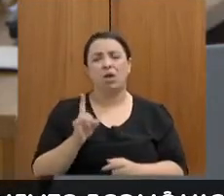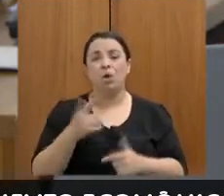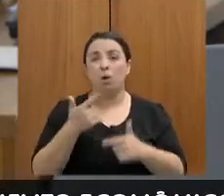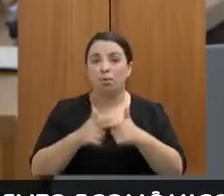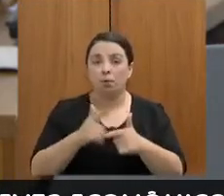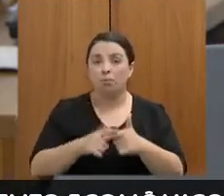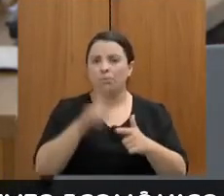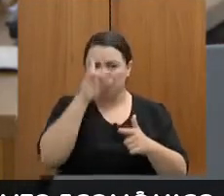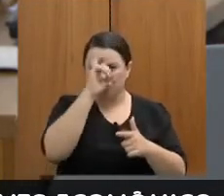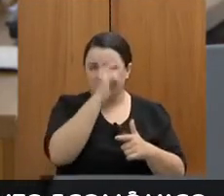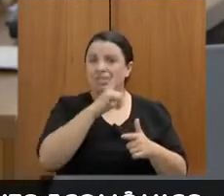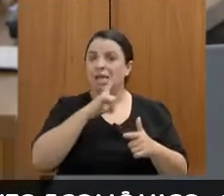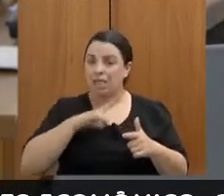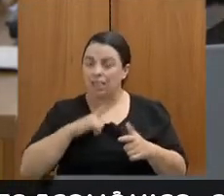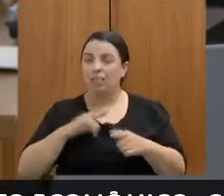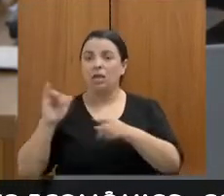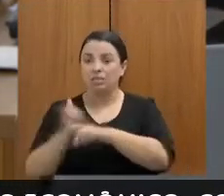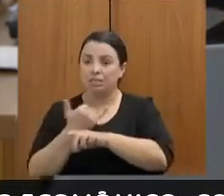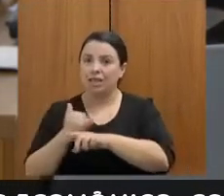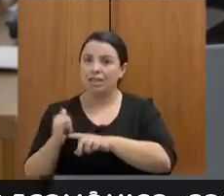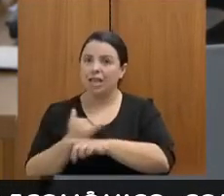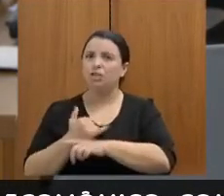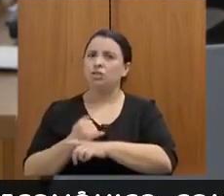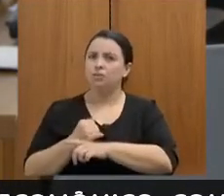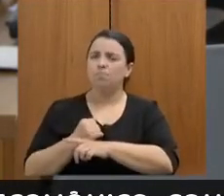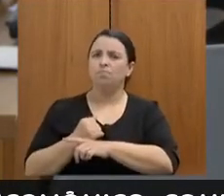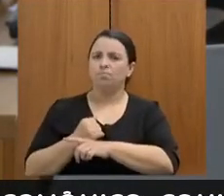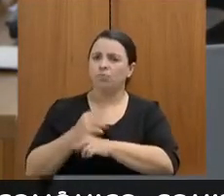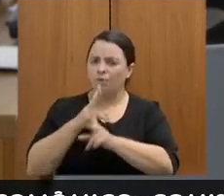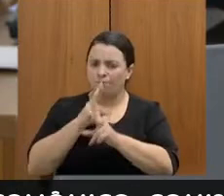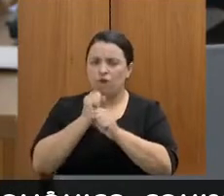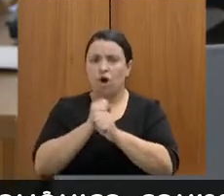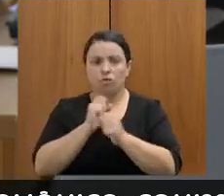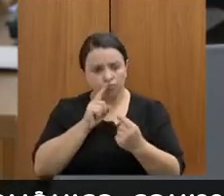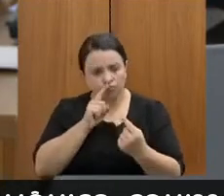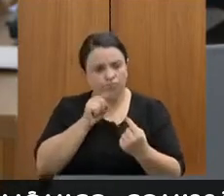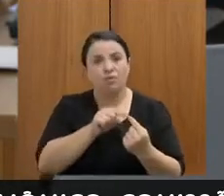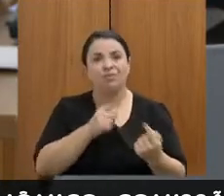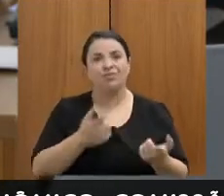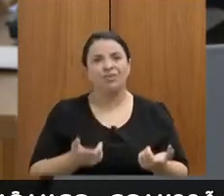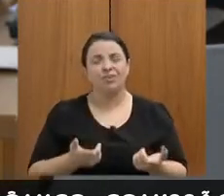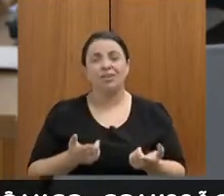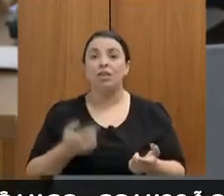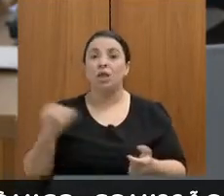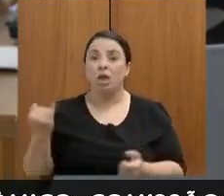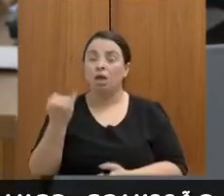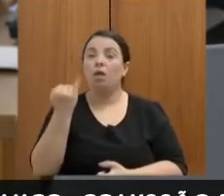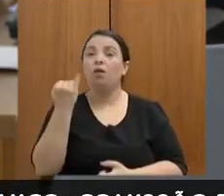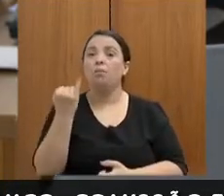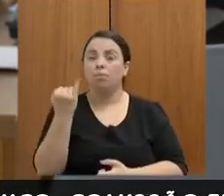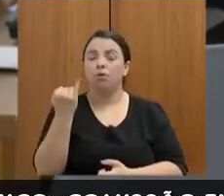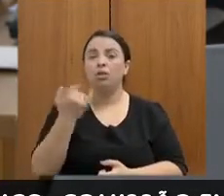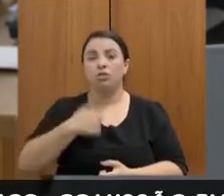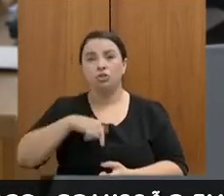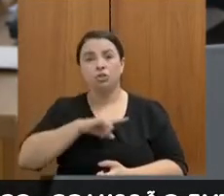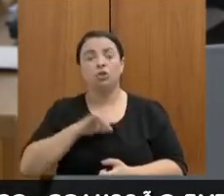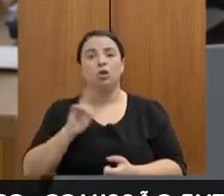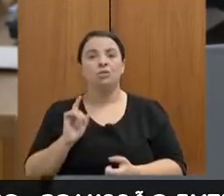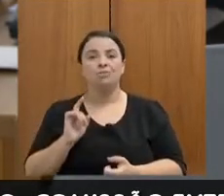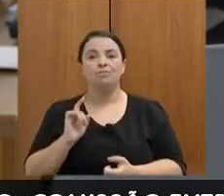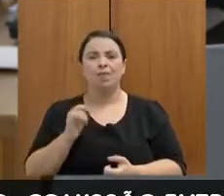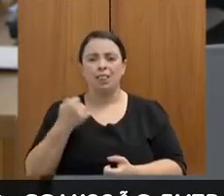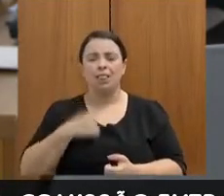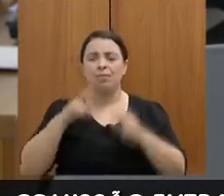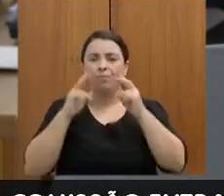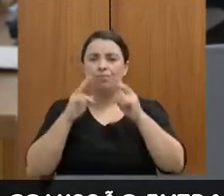resolvidos com várias soluções complexas. E, mais uma vez, é importantíssimo que a gente não perca isso de